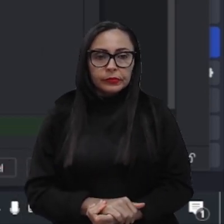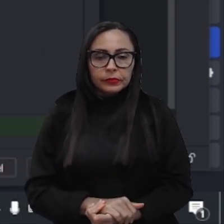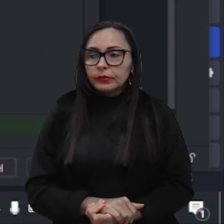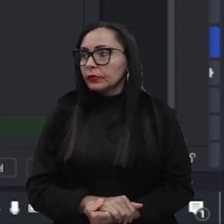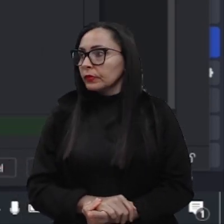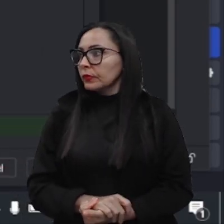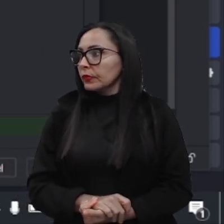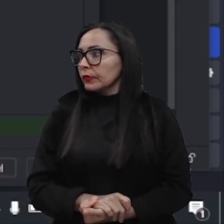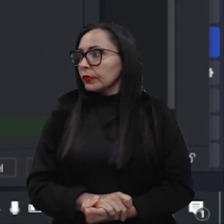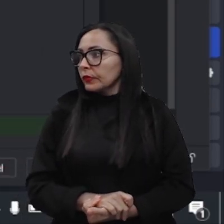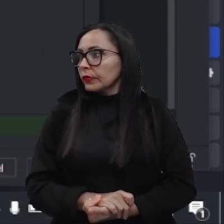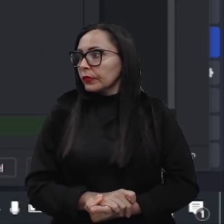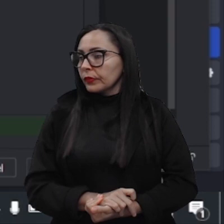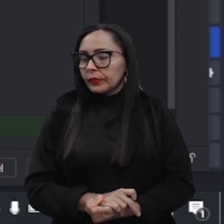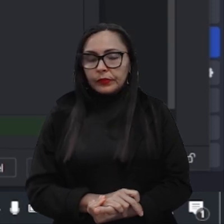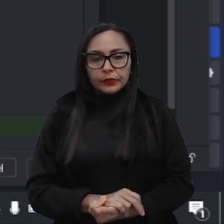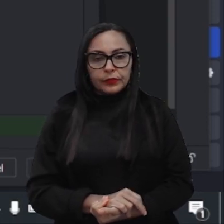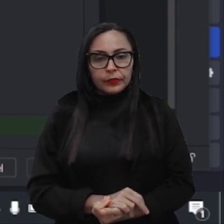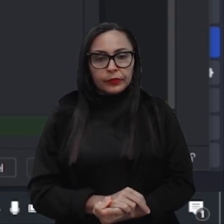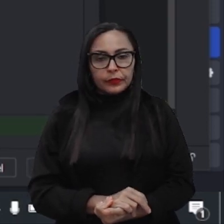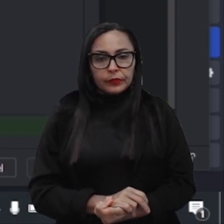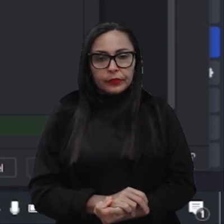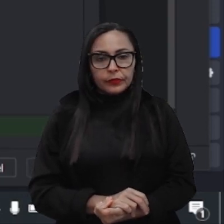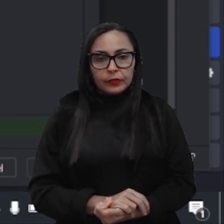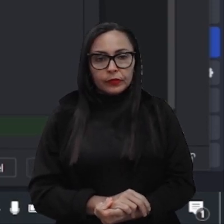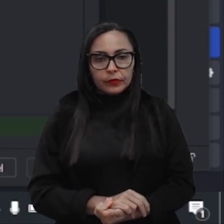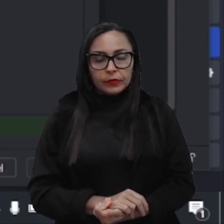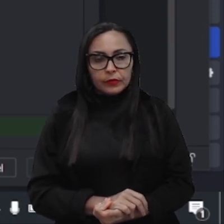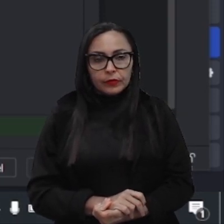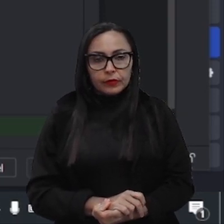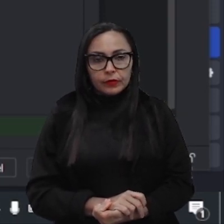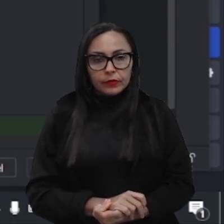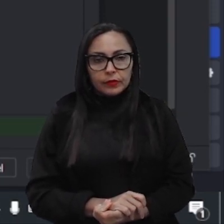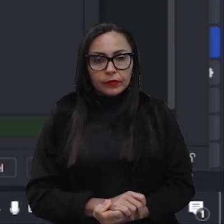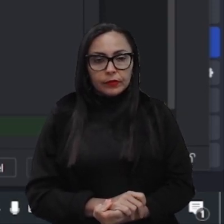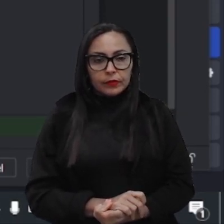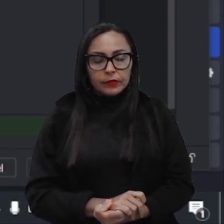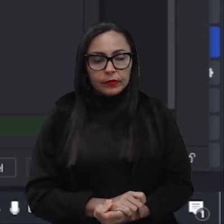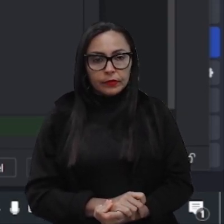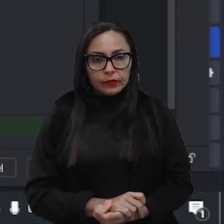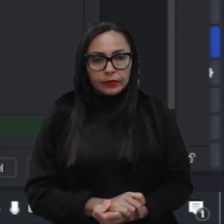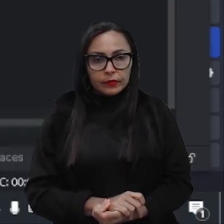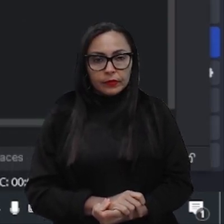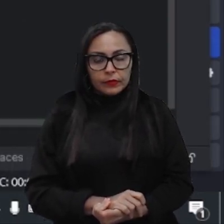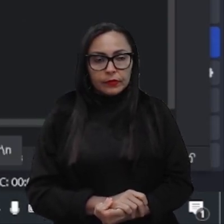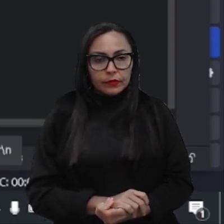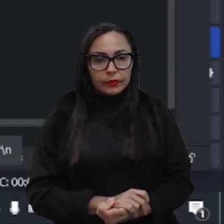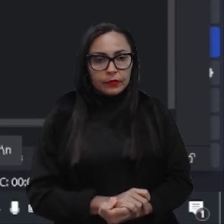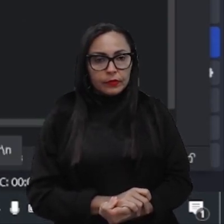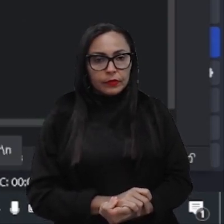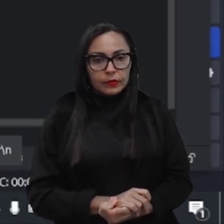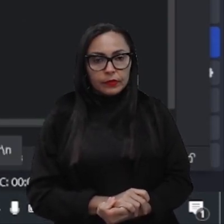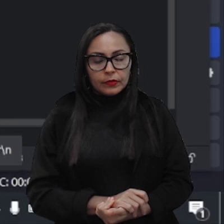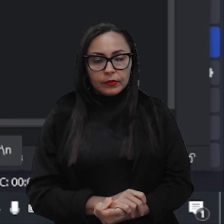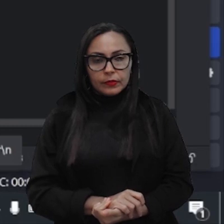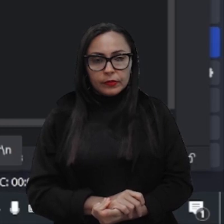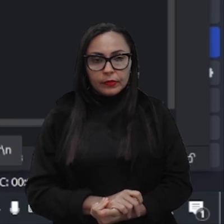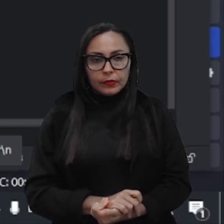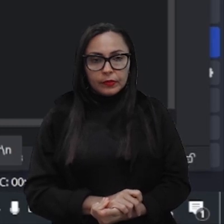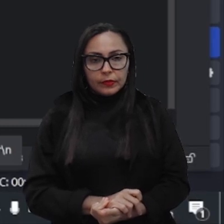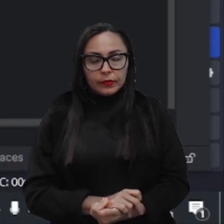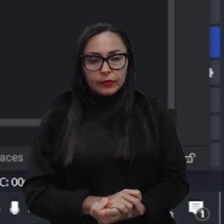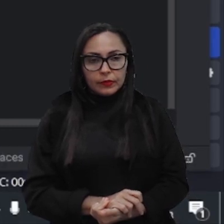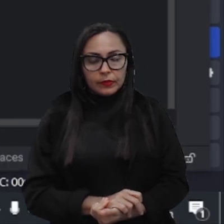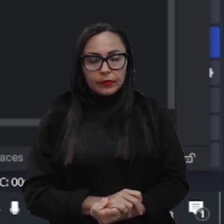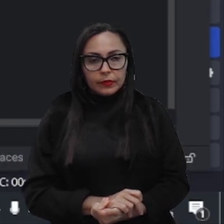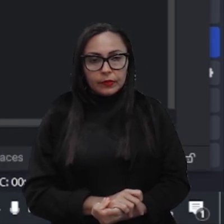Confirma com ok Está vendo que está aqui o pacote Django já instalado, né, porque esse projeto que acabamos de criar Tem Python